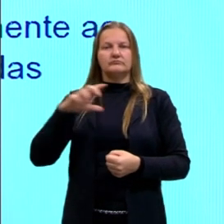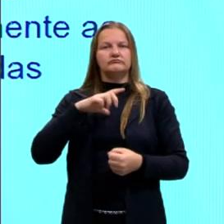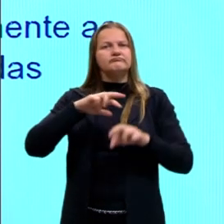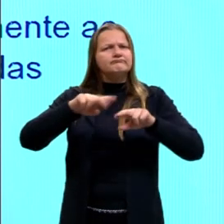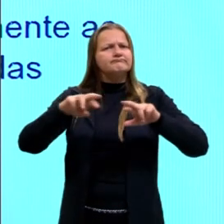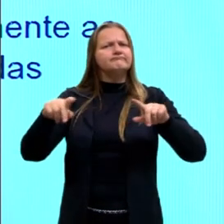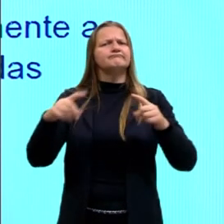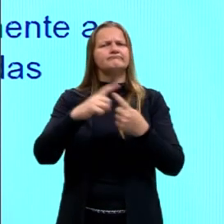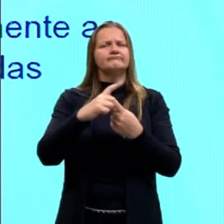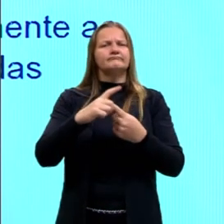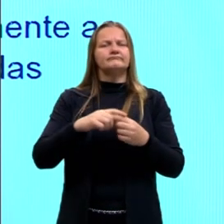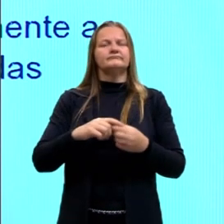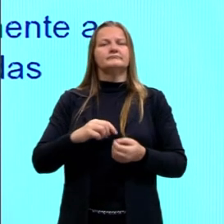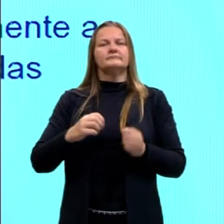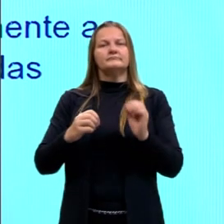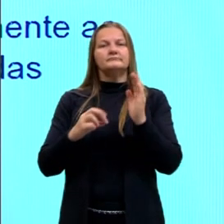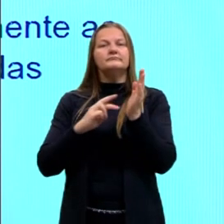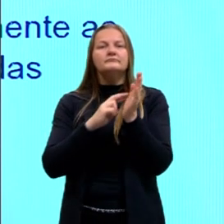aquelas que são